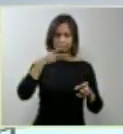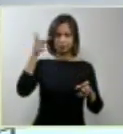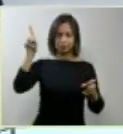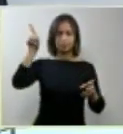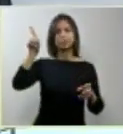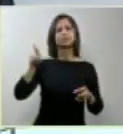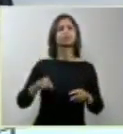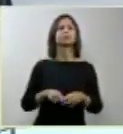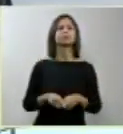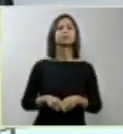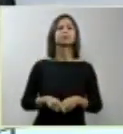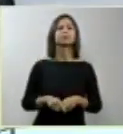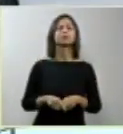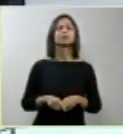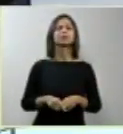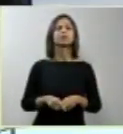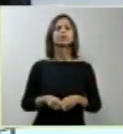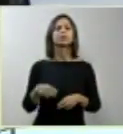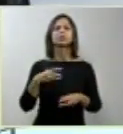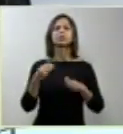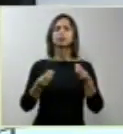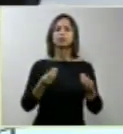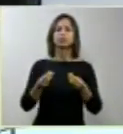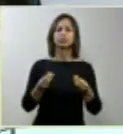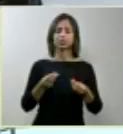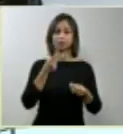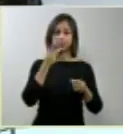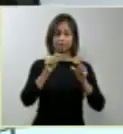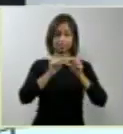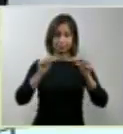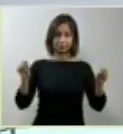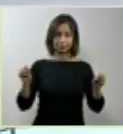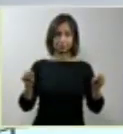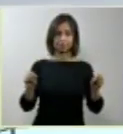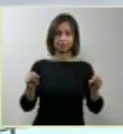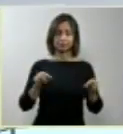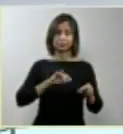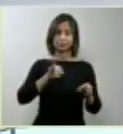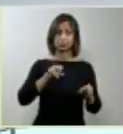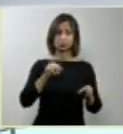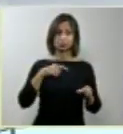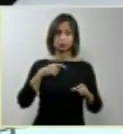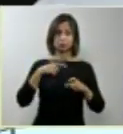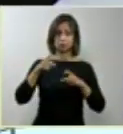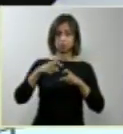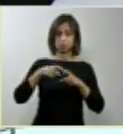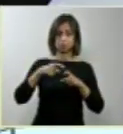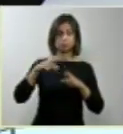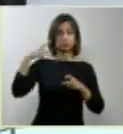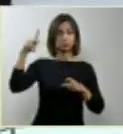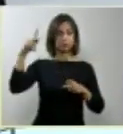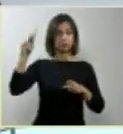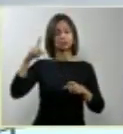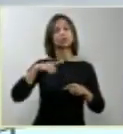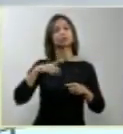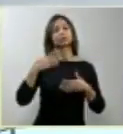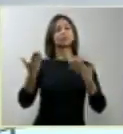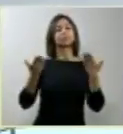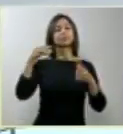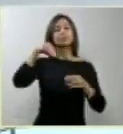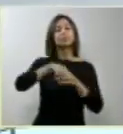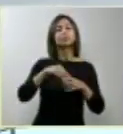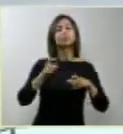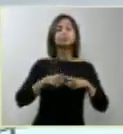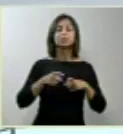medicina e no amor não nós temos nem sempre nem ninguém.